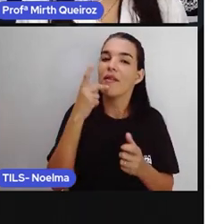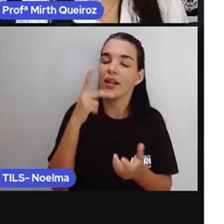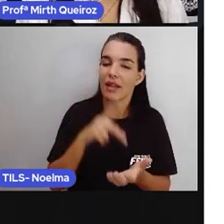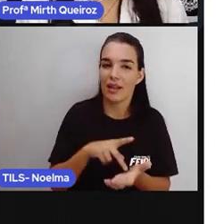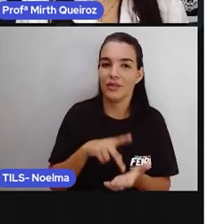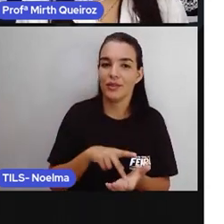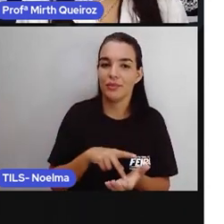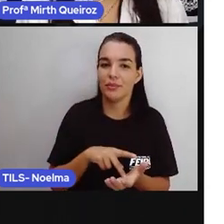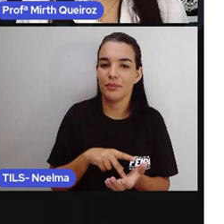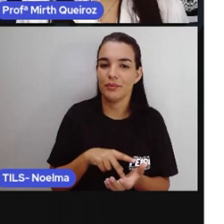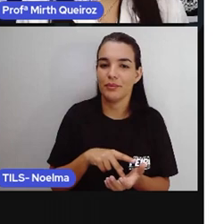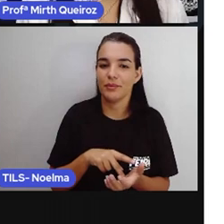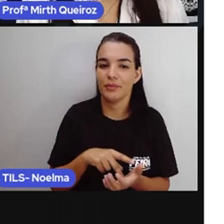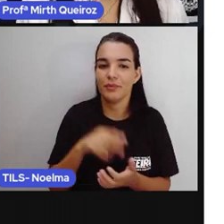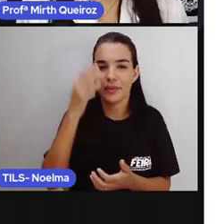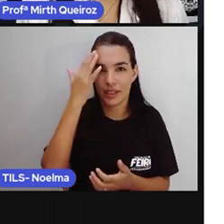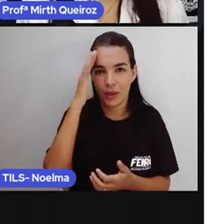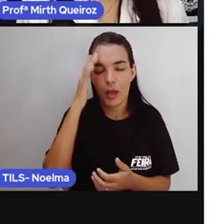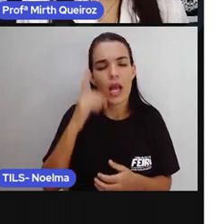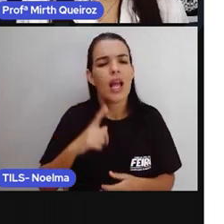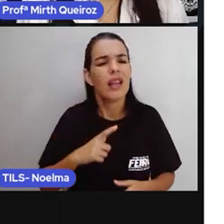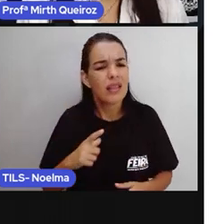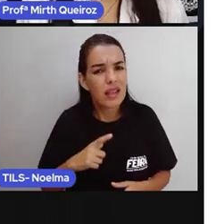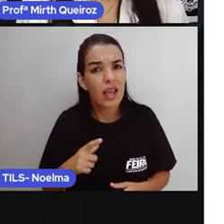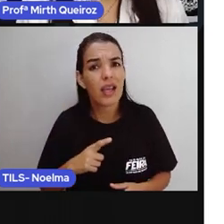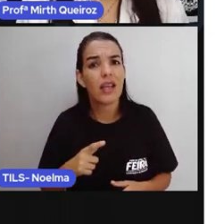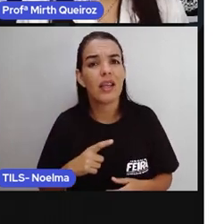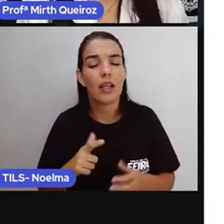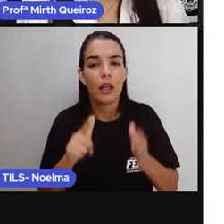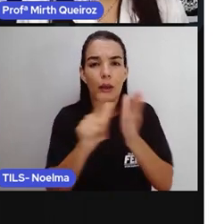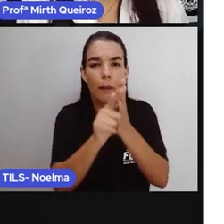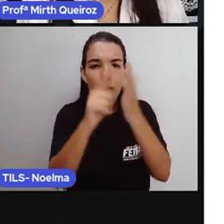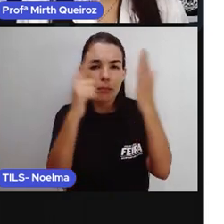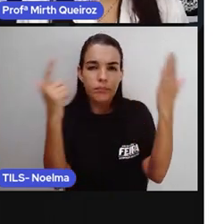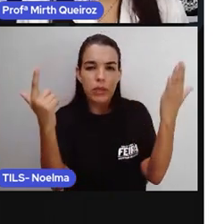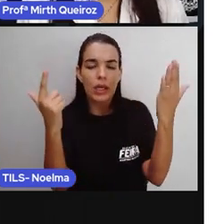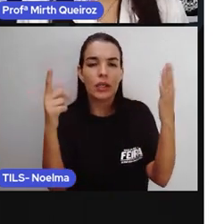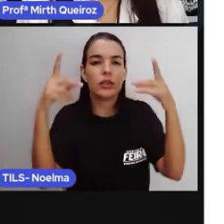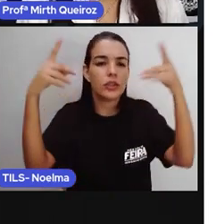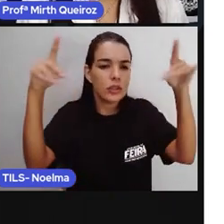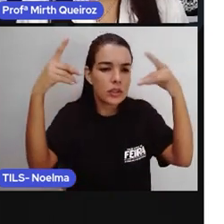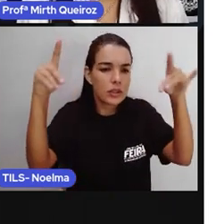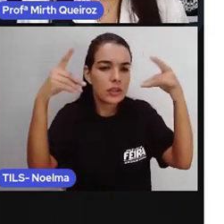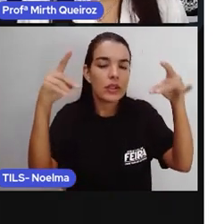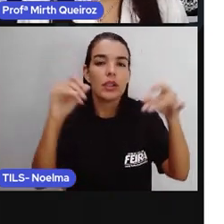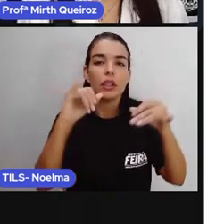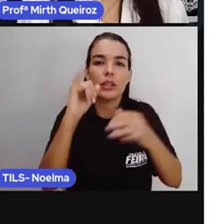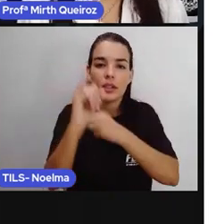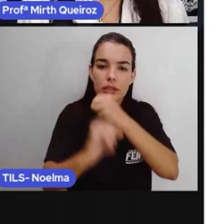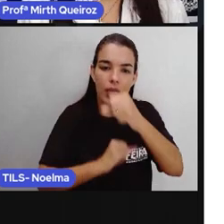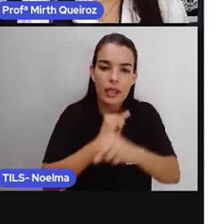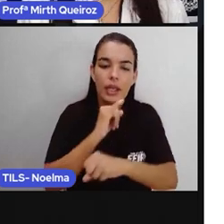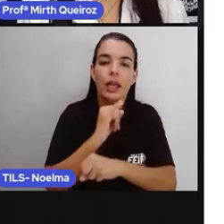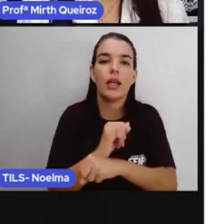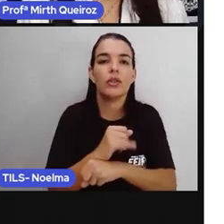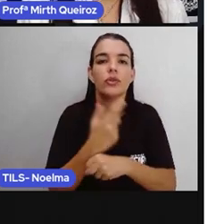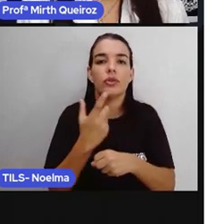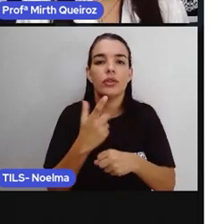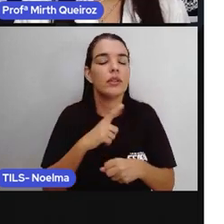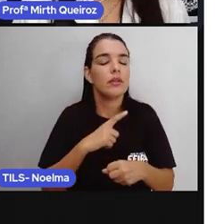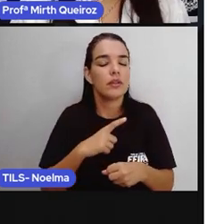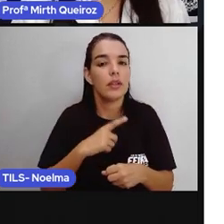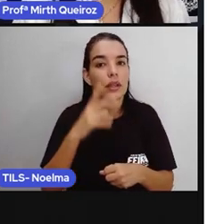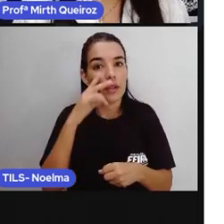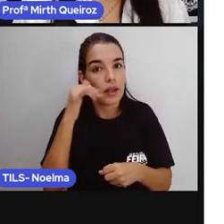Há páginas especializadas em inventar e divulgar boate. Então, é preciso evitar esse tipo de